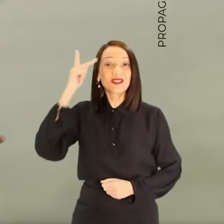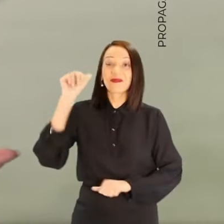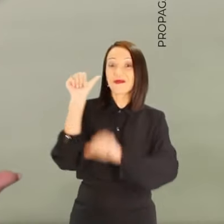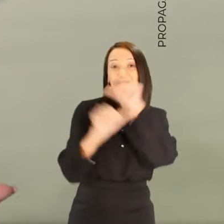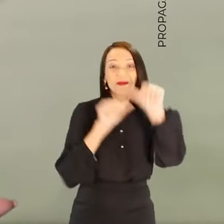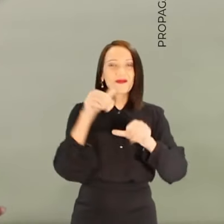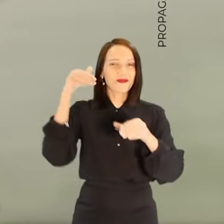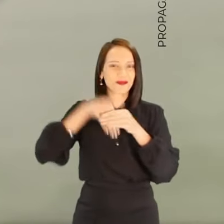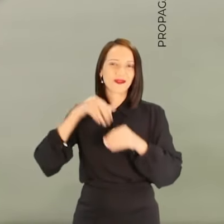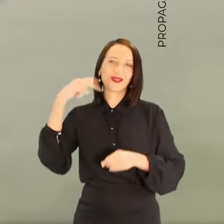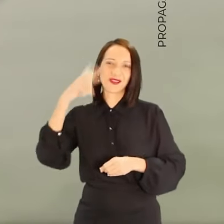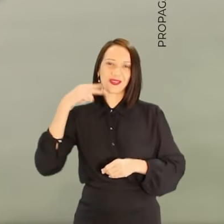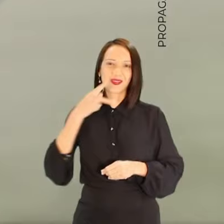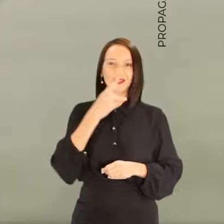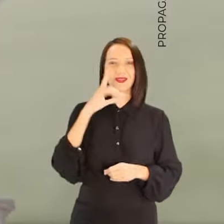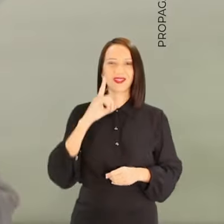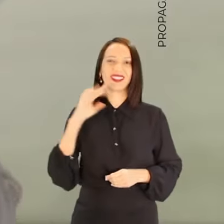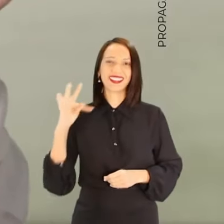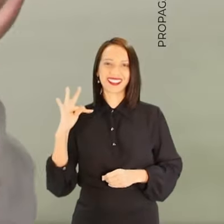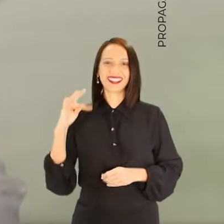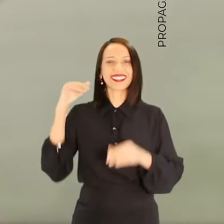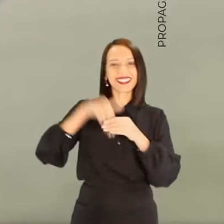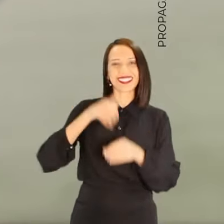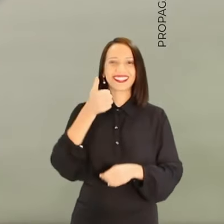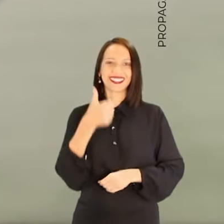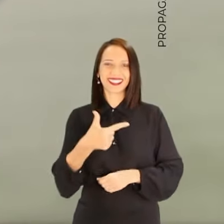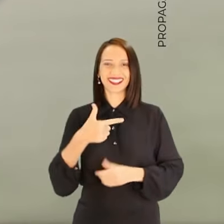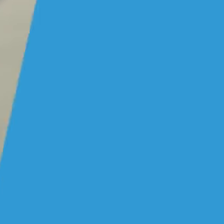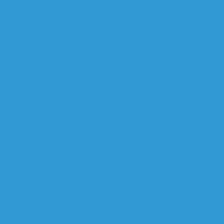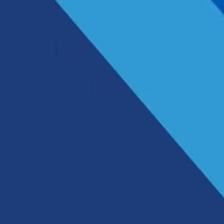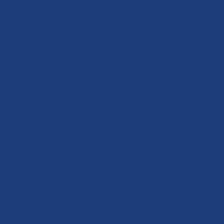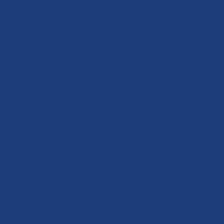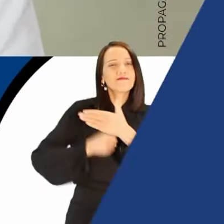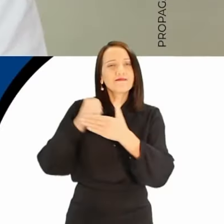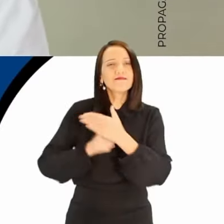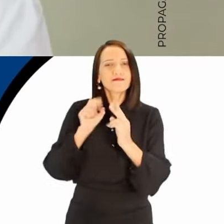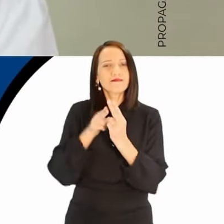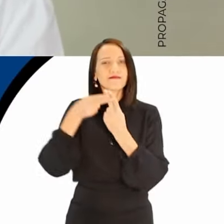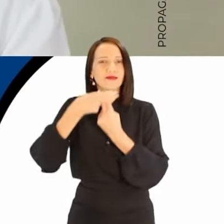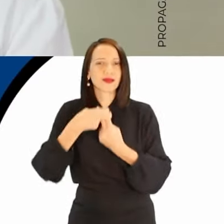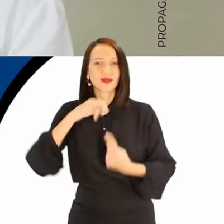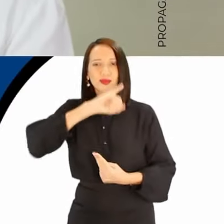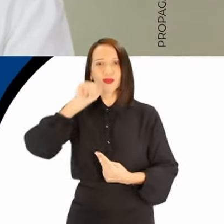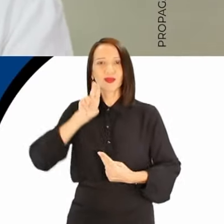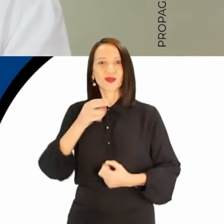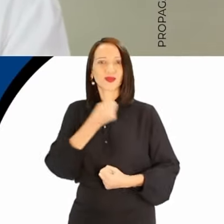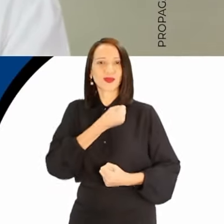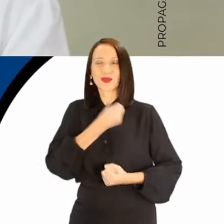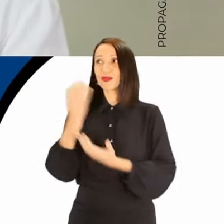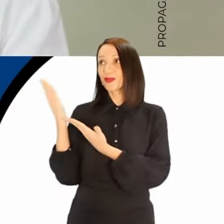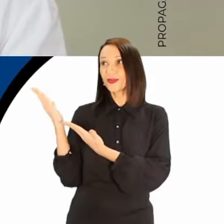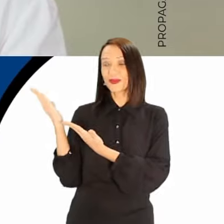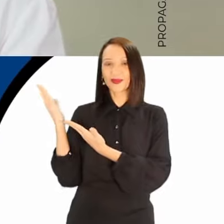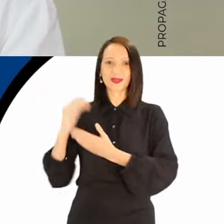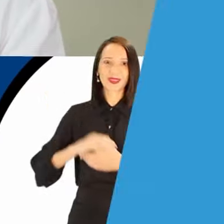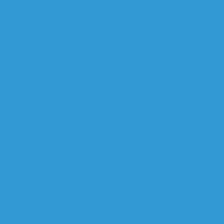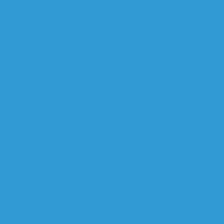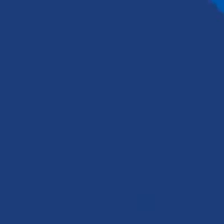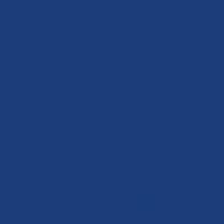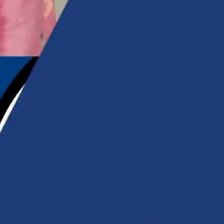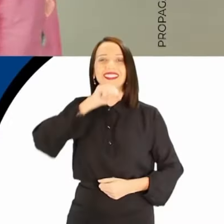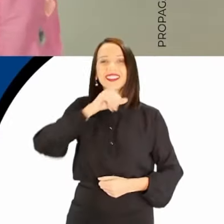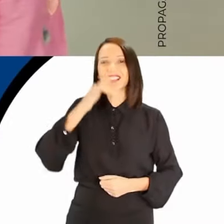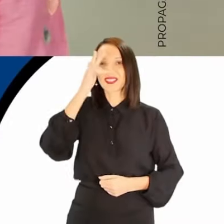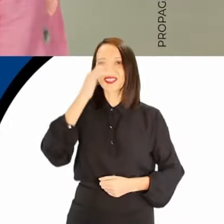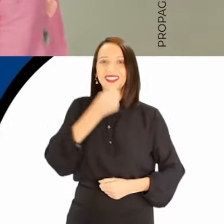Para mudar São Paulo, vote nos vereadores do PDT. Vote 12. Lutano pelo SUS, Juqueiroz, 12, 7, 12.